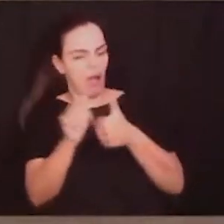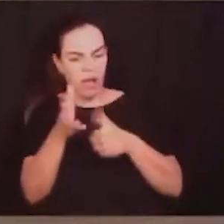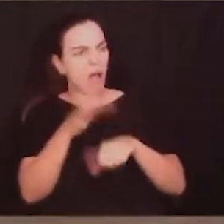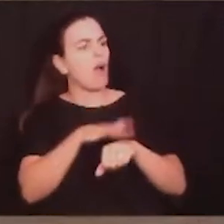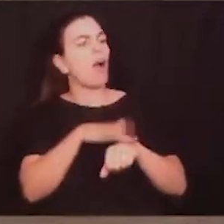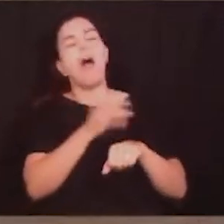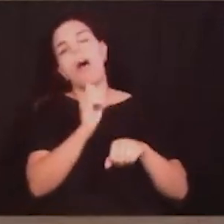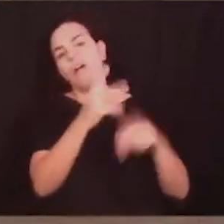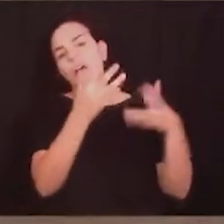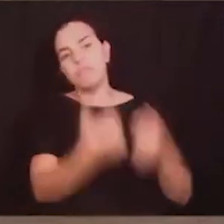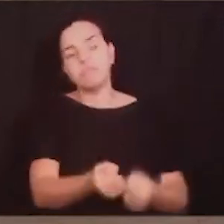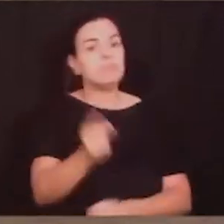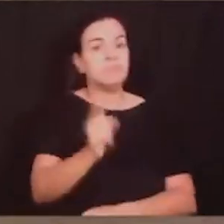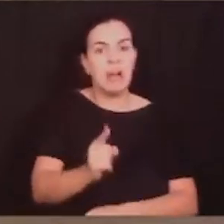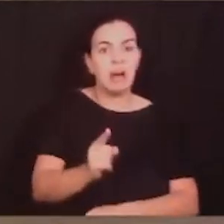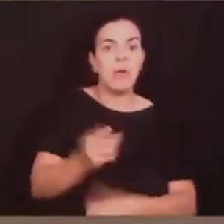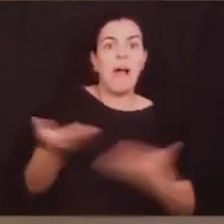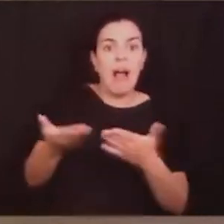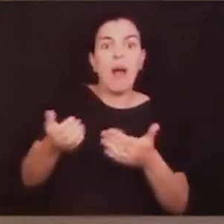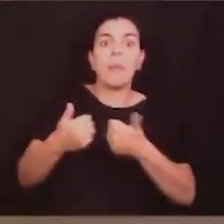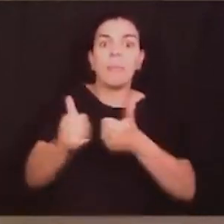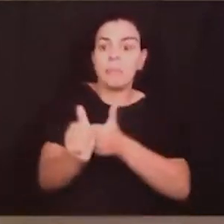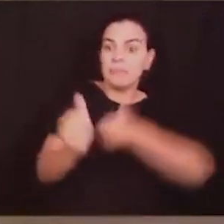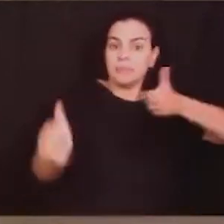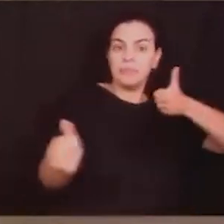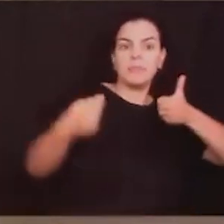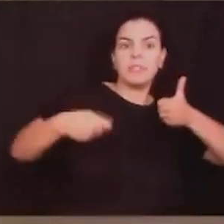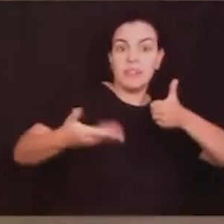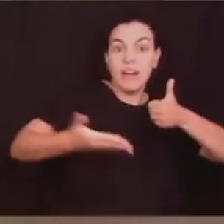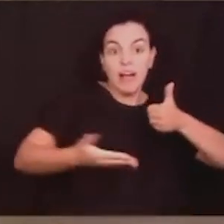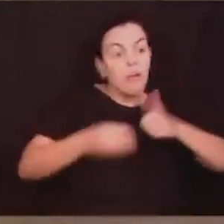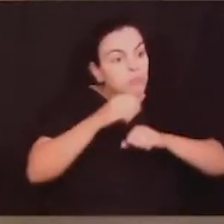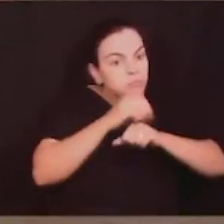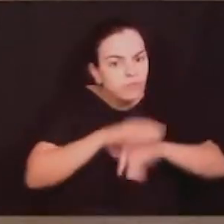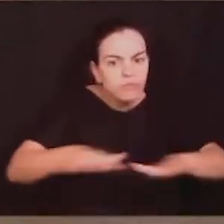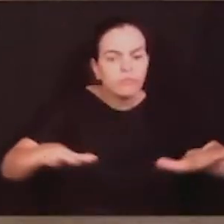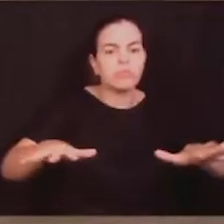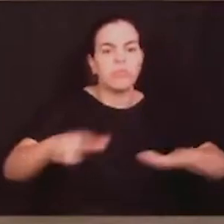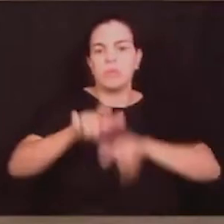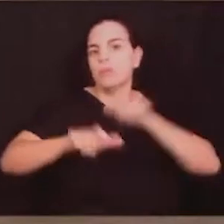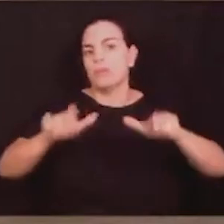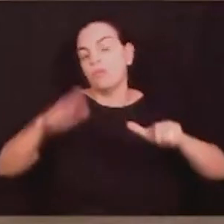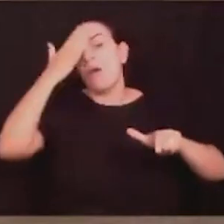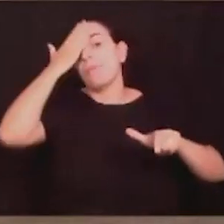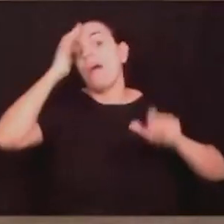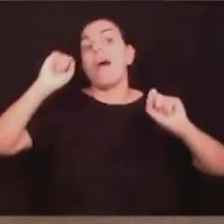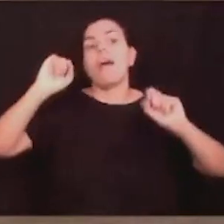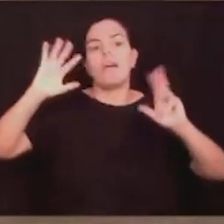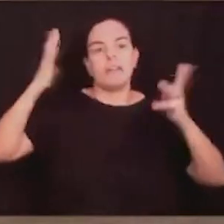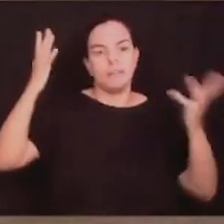está fazendo um trabalho técnico muito bem, pode fazer. Um contrato que, aliás, custou para a Prefeitura de Curitiba 10 milhões de reais.